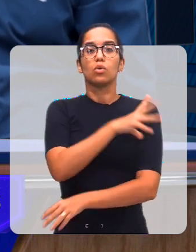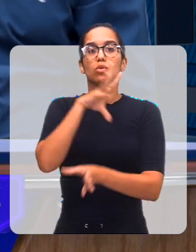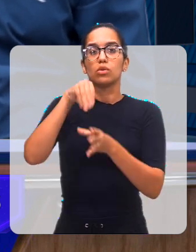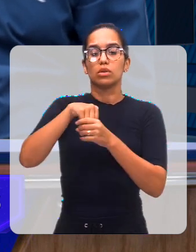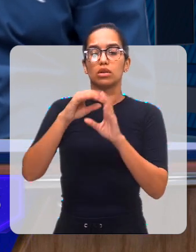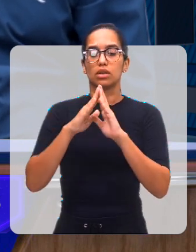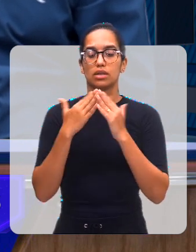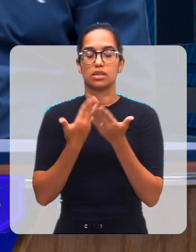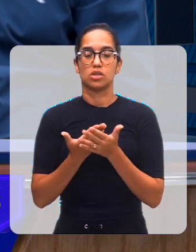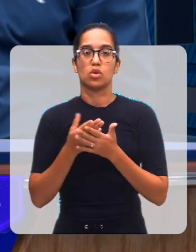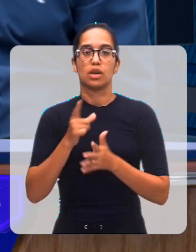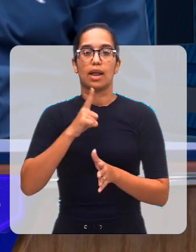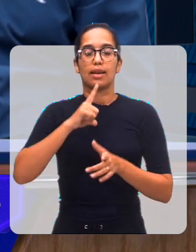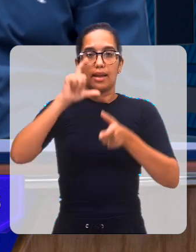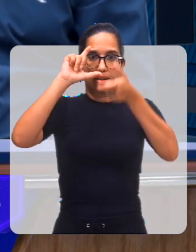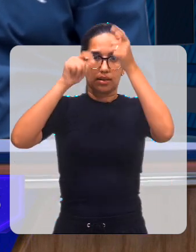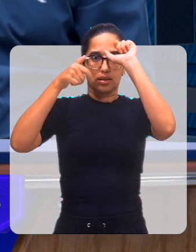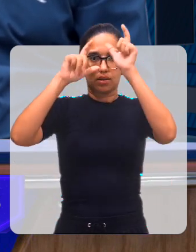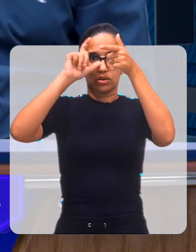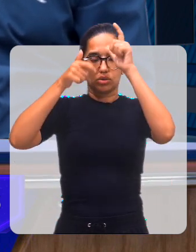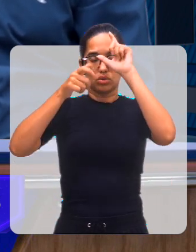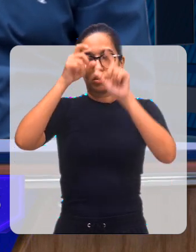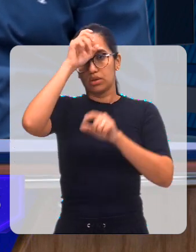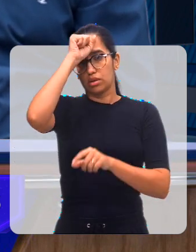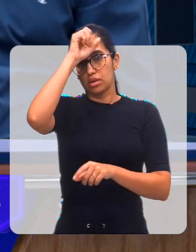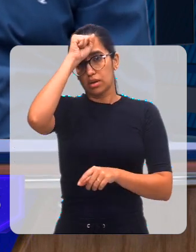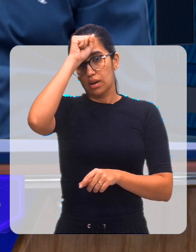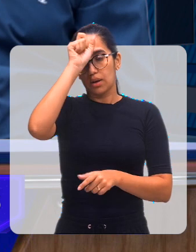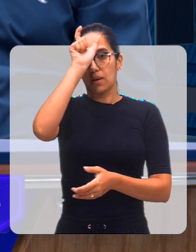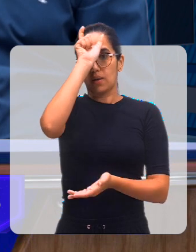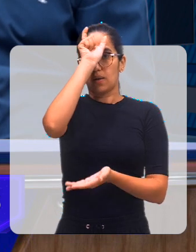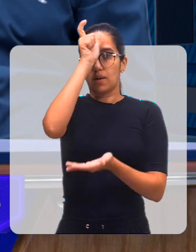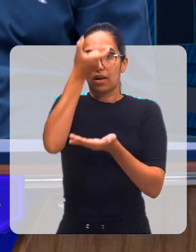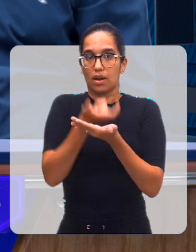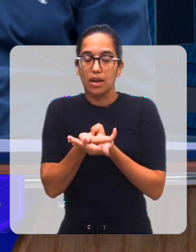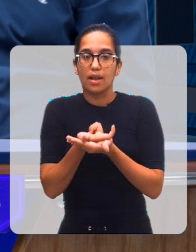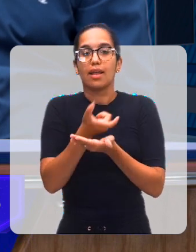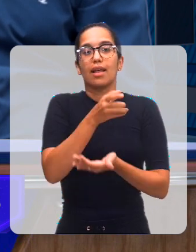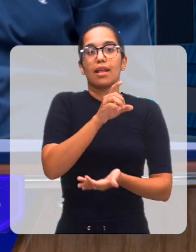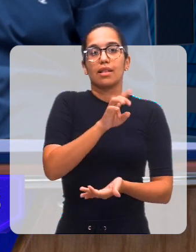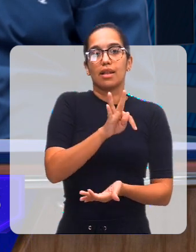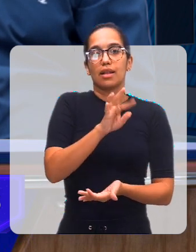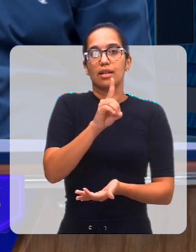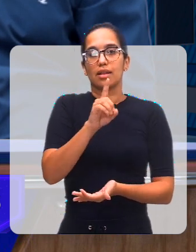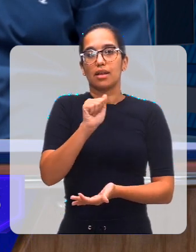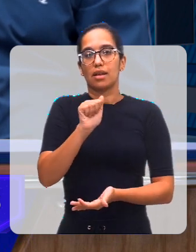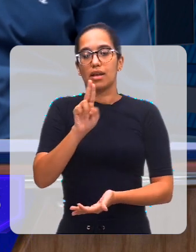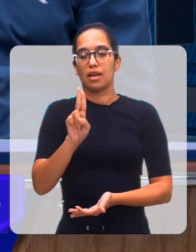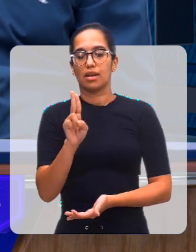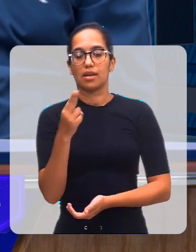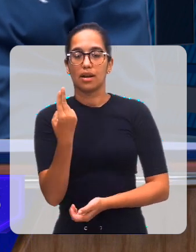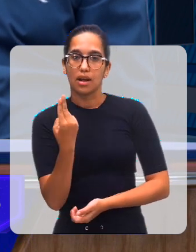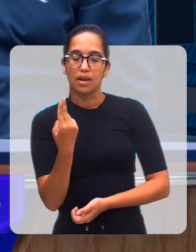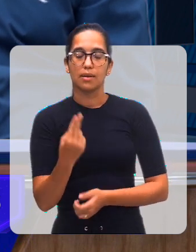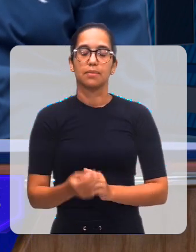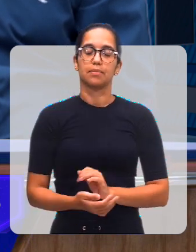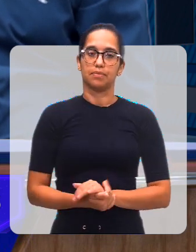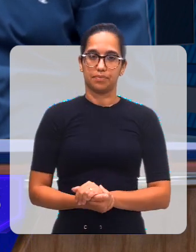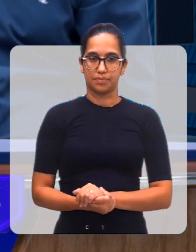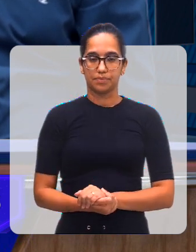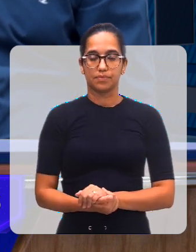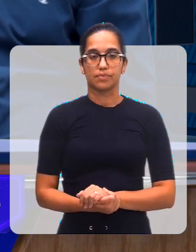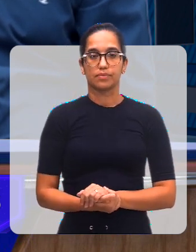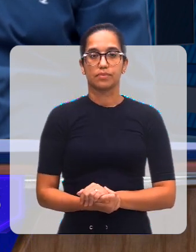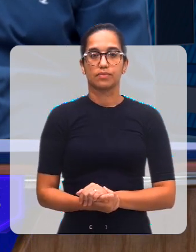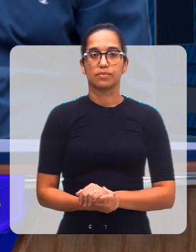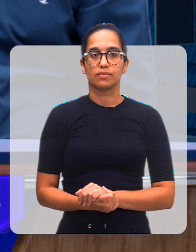dos escolares apresentam algum transtorno do aprendizado, que é a dislexia, o TDAH, que é o transtorno do